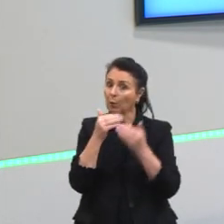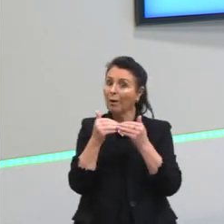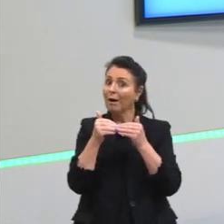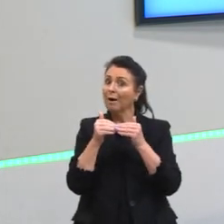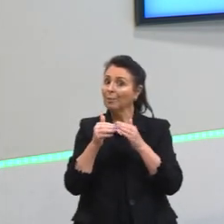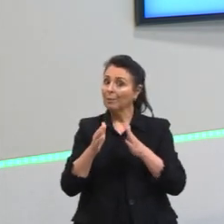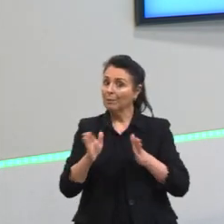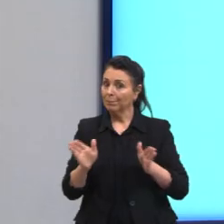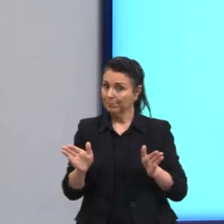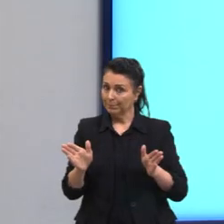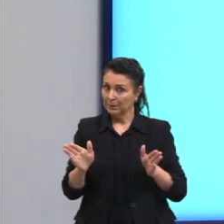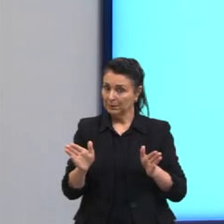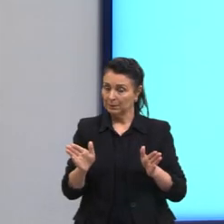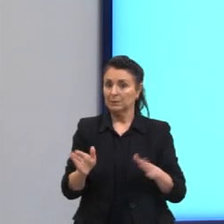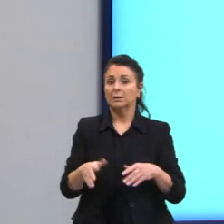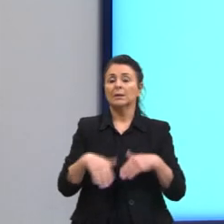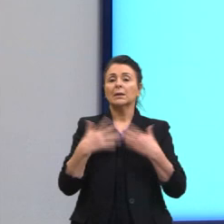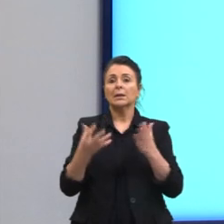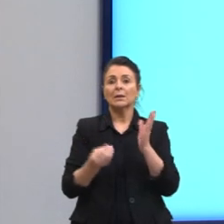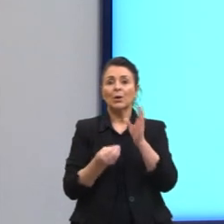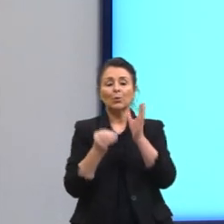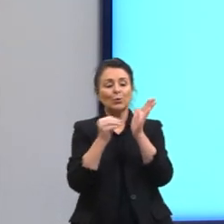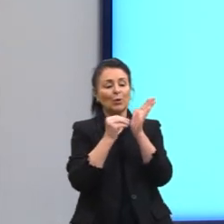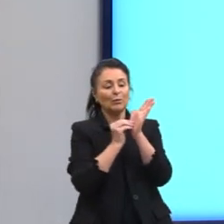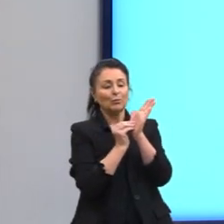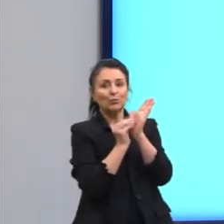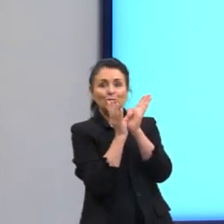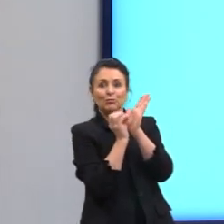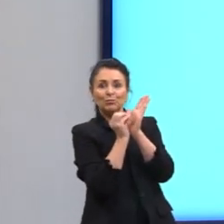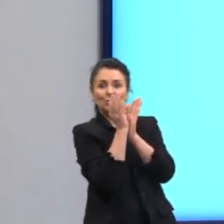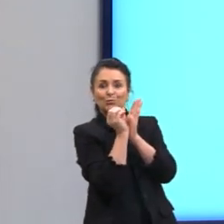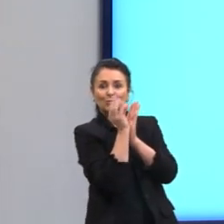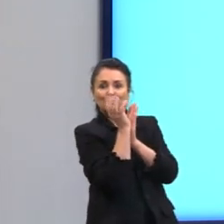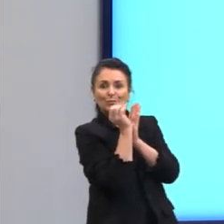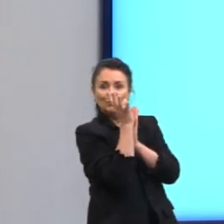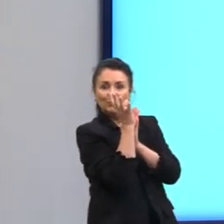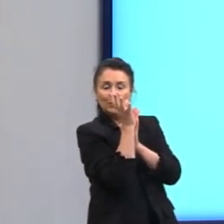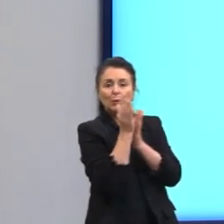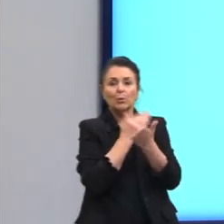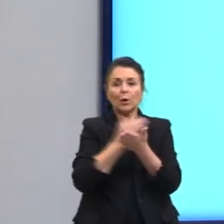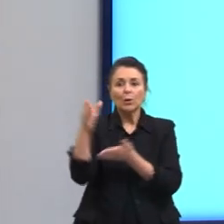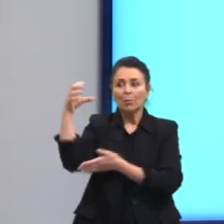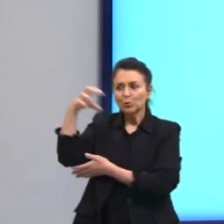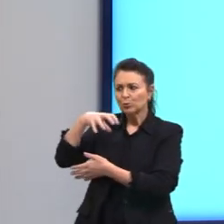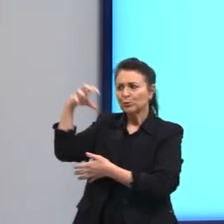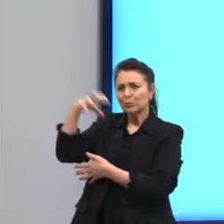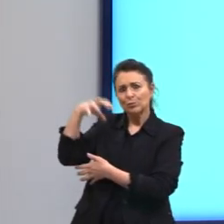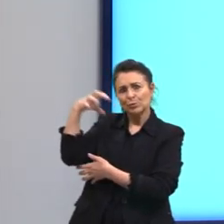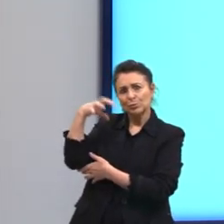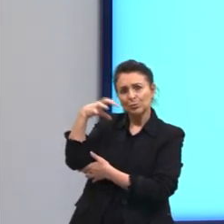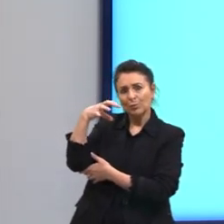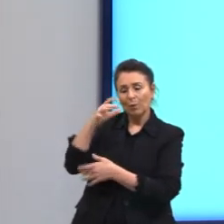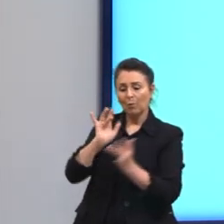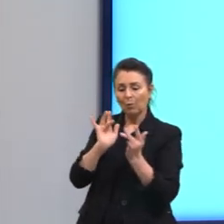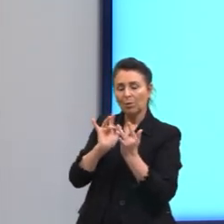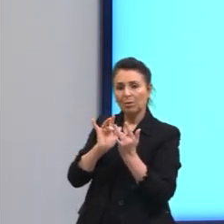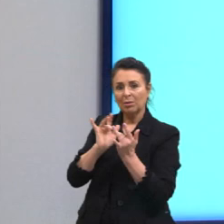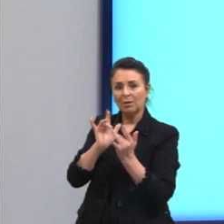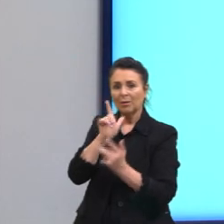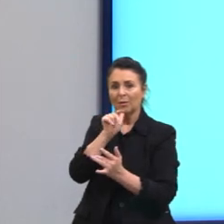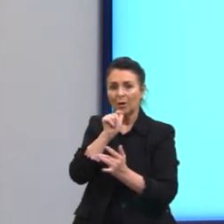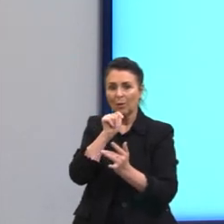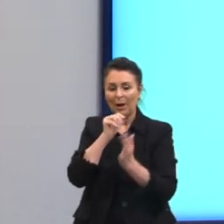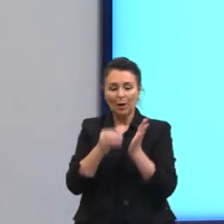Então, os ovos vão eclodir no próximo período chuvoso, onde entra em contato com a água. Então,